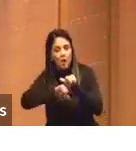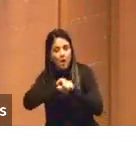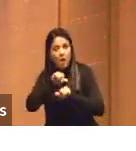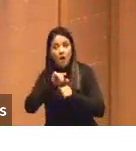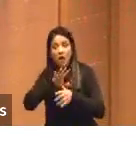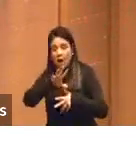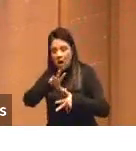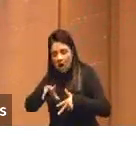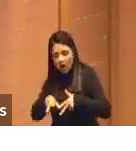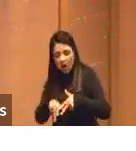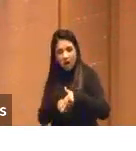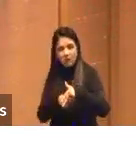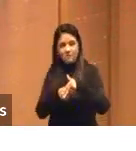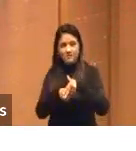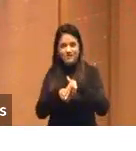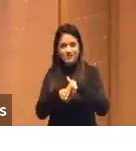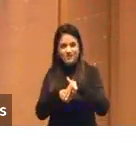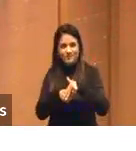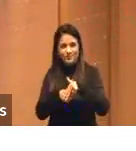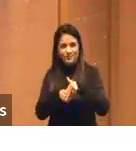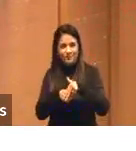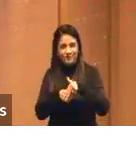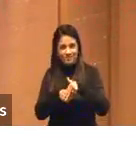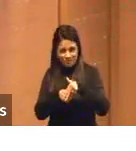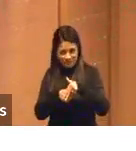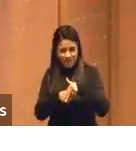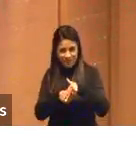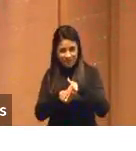produzimos e agora ele vende